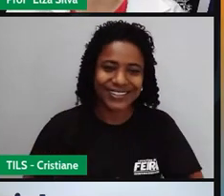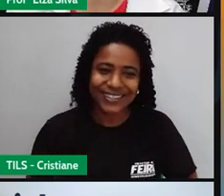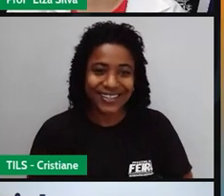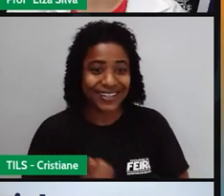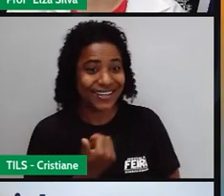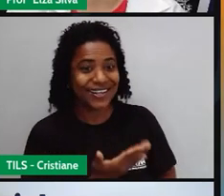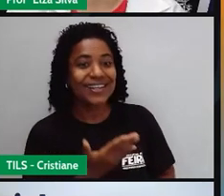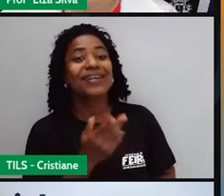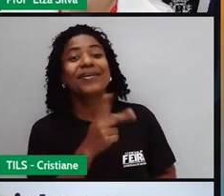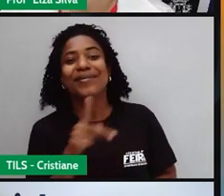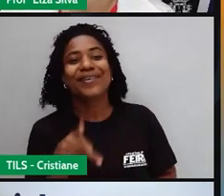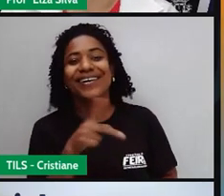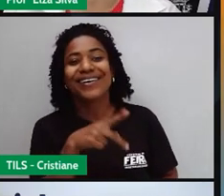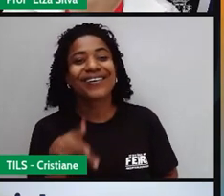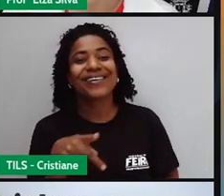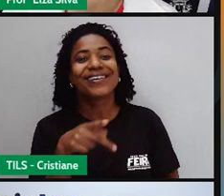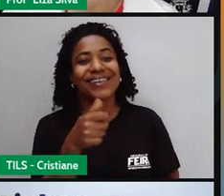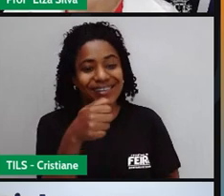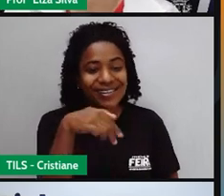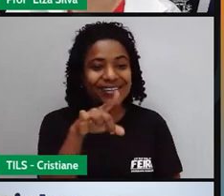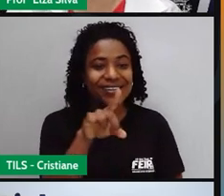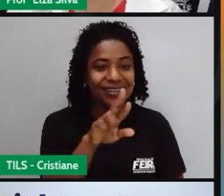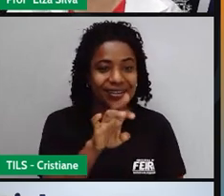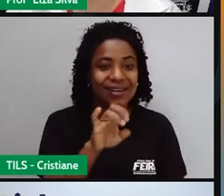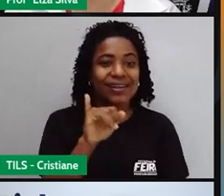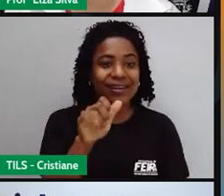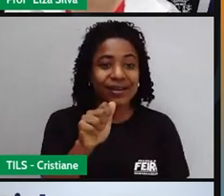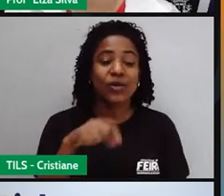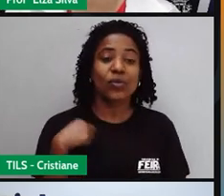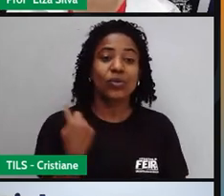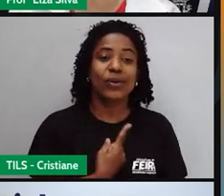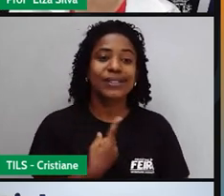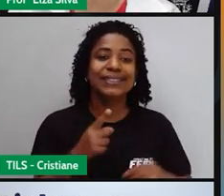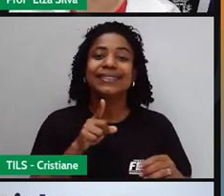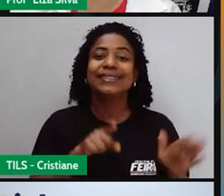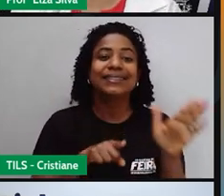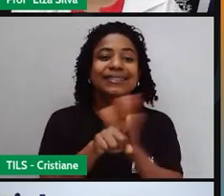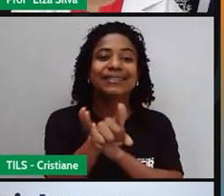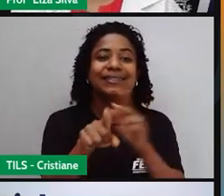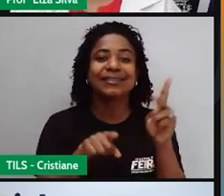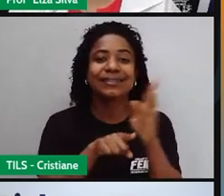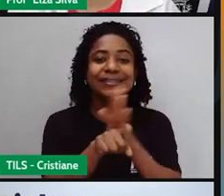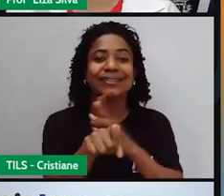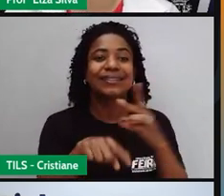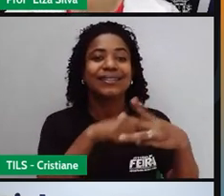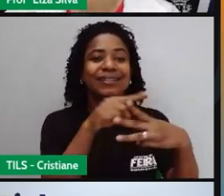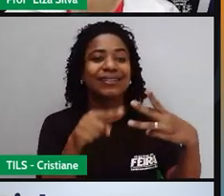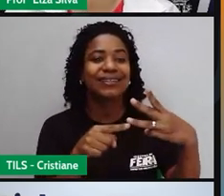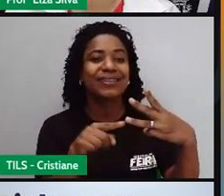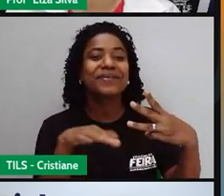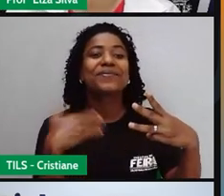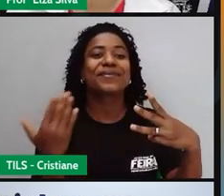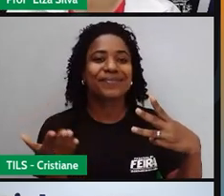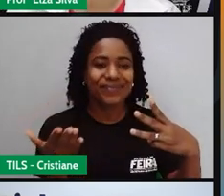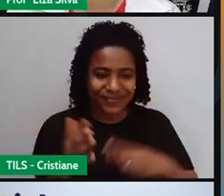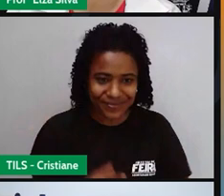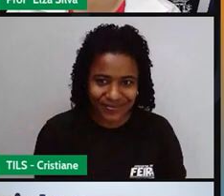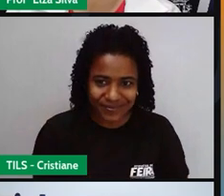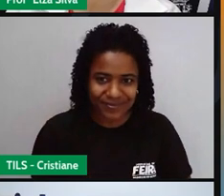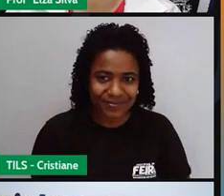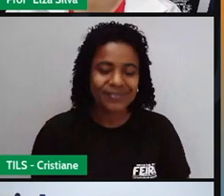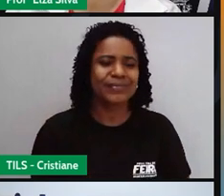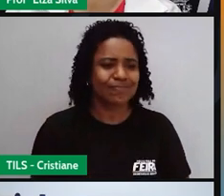teacher Andrea, quais são os questionamentos que nós vamos levantar para começar a aula de hoje? Nós temos